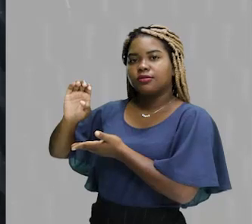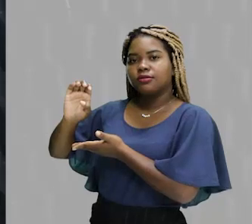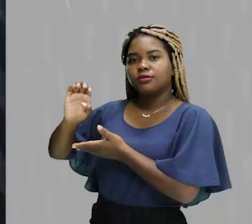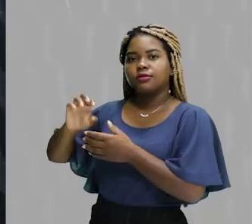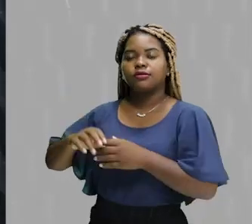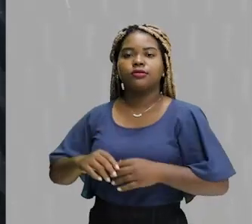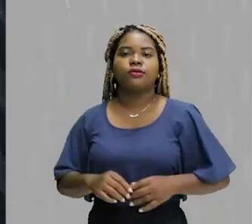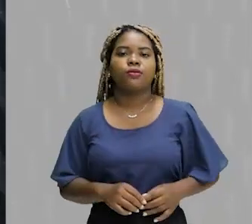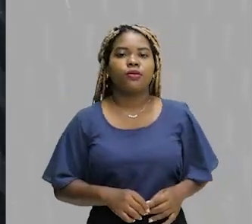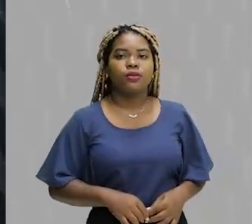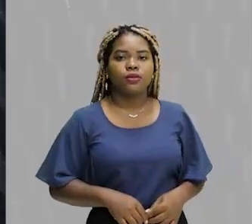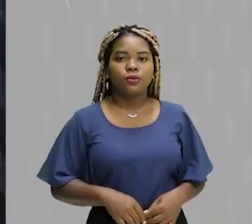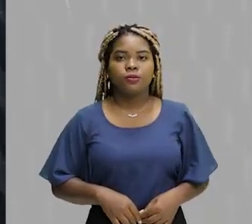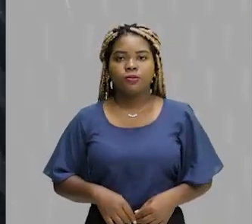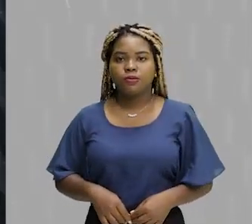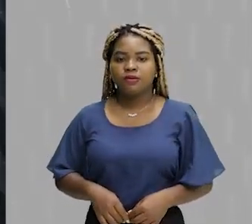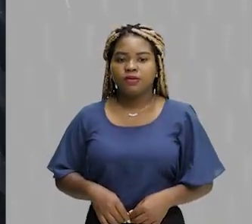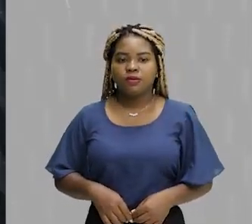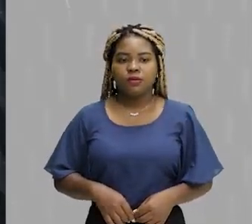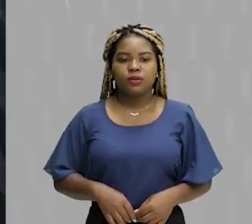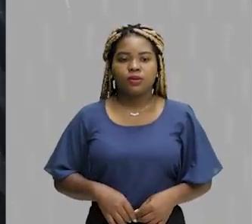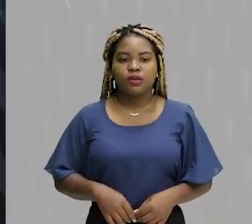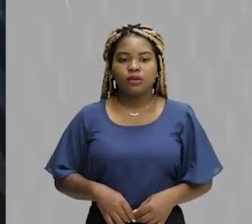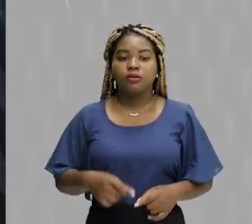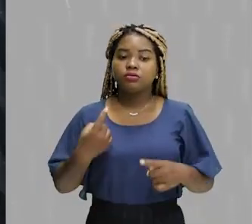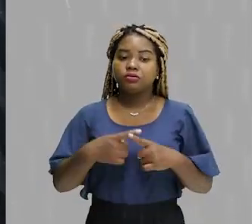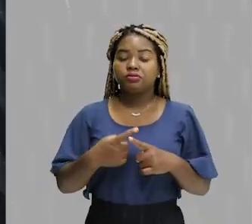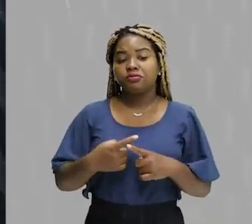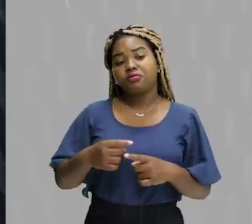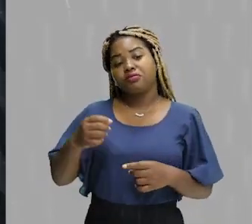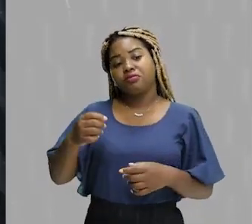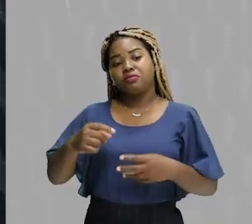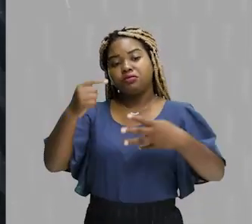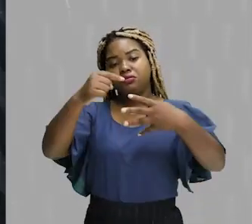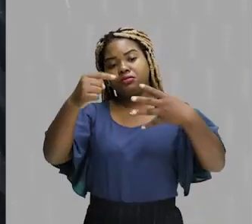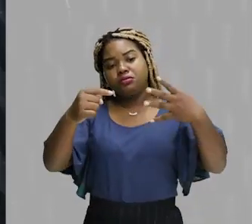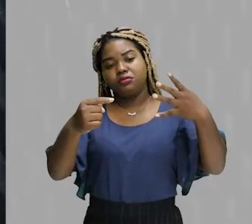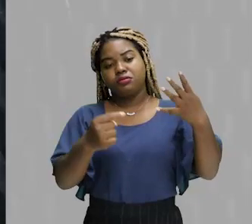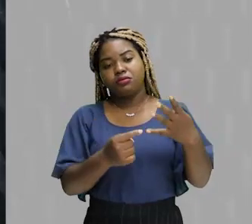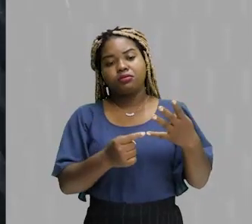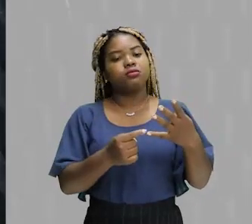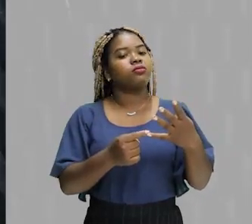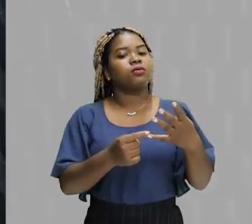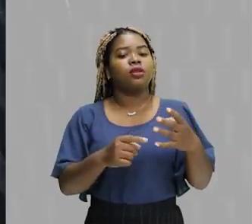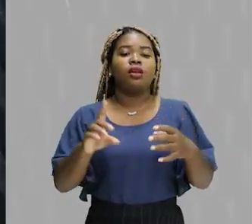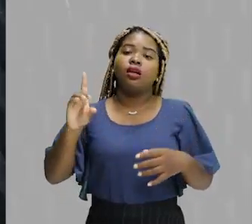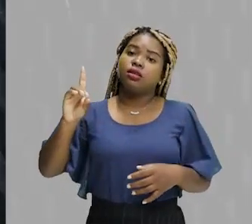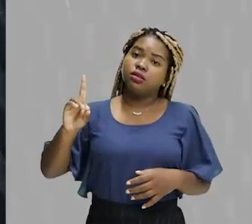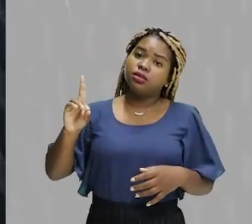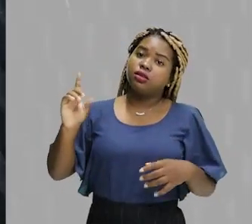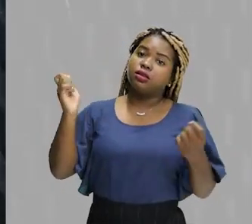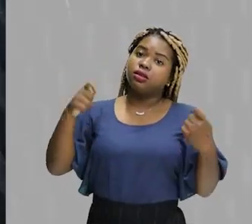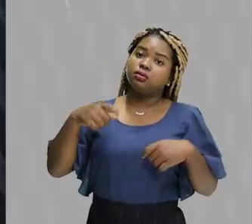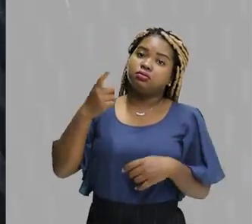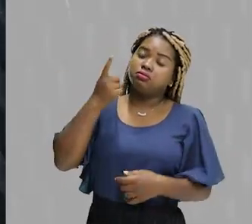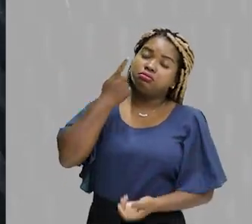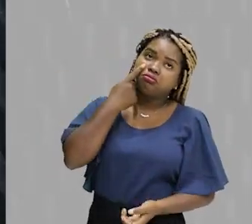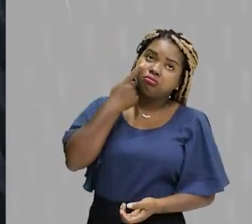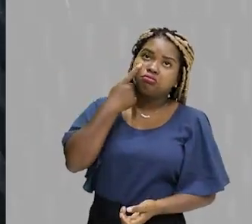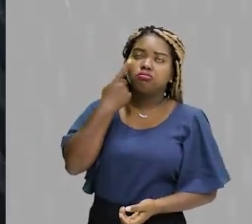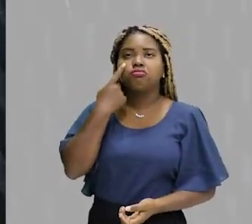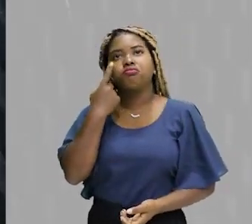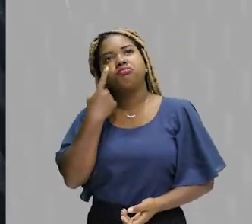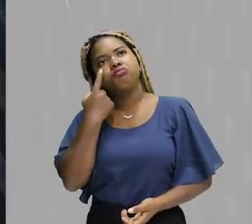acerto dentro da questão, obviamente. Porque nós já temos ali pelo menos três. Temos uma letra D que a gente pode até duvidar, entrar